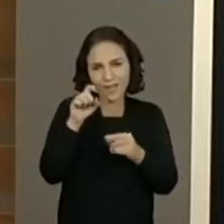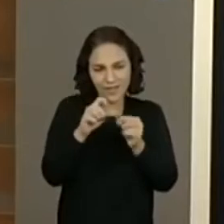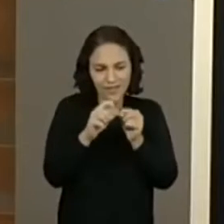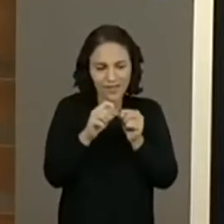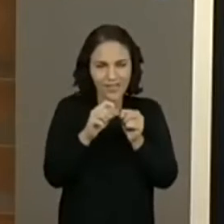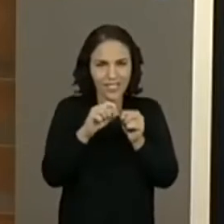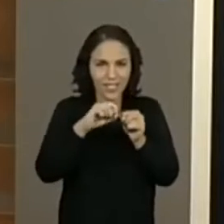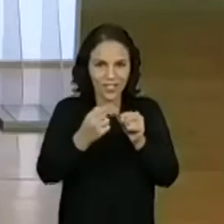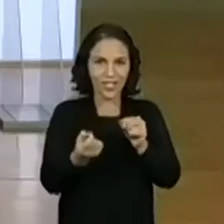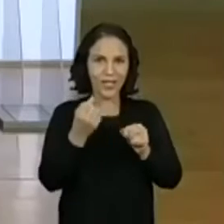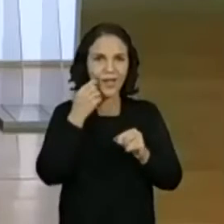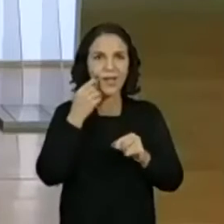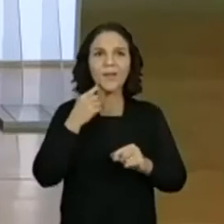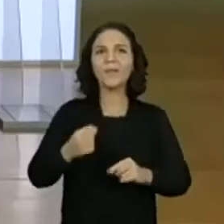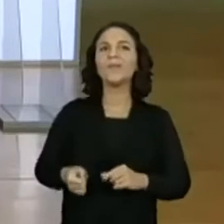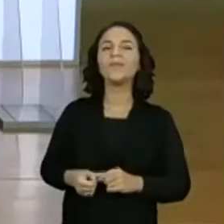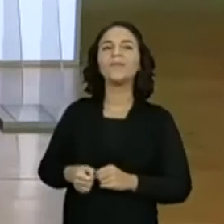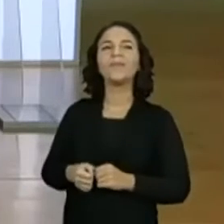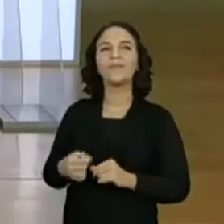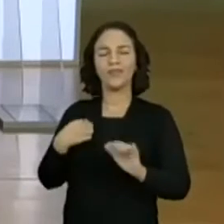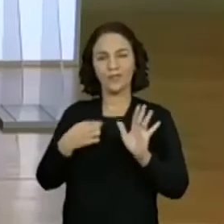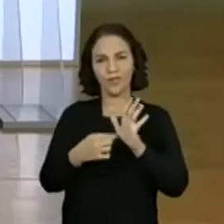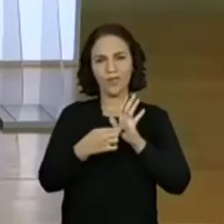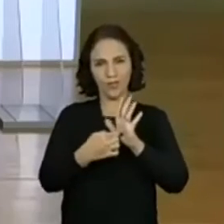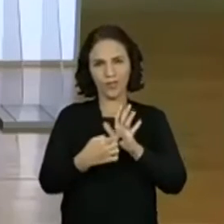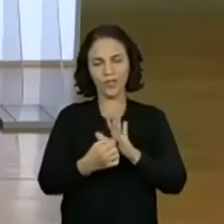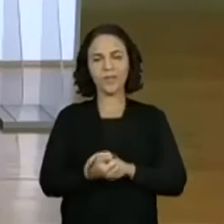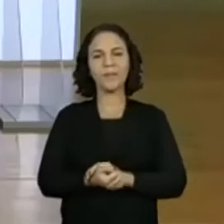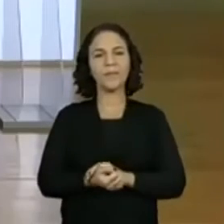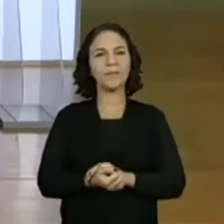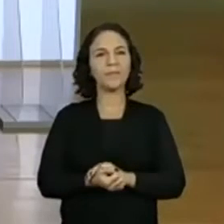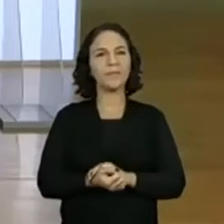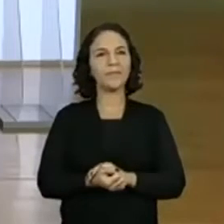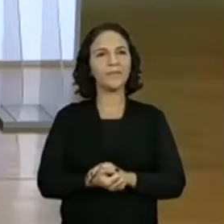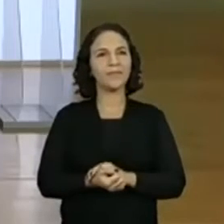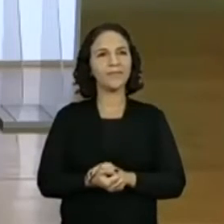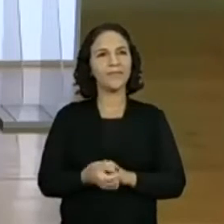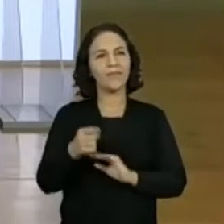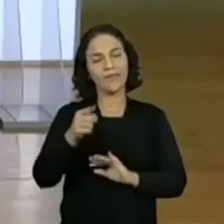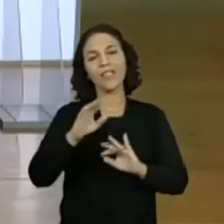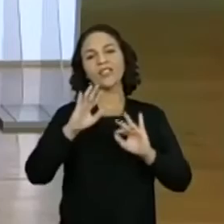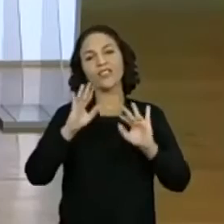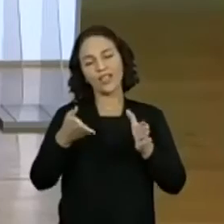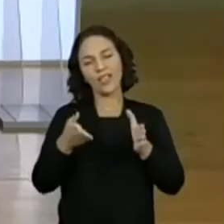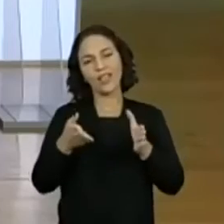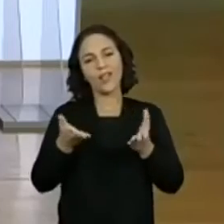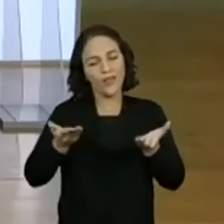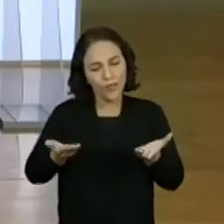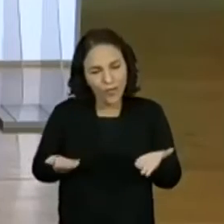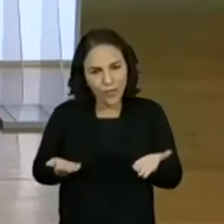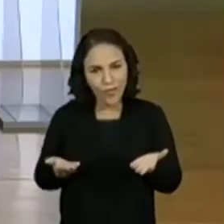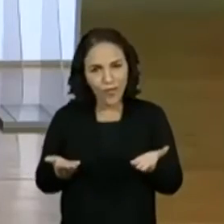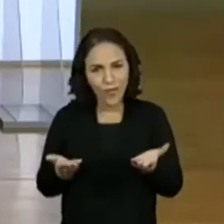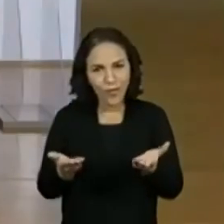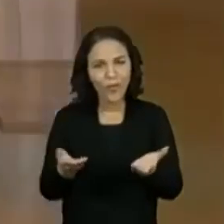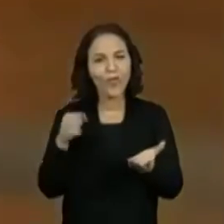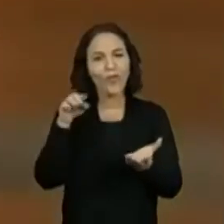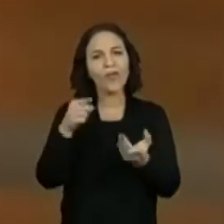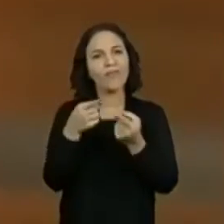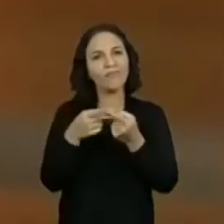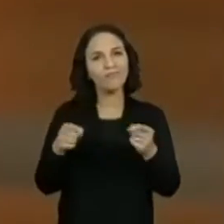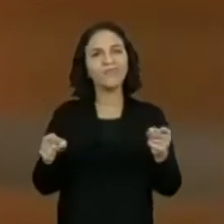assim, olha. Deixa eu mostrar essa espiga de milho aqui. Foi assada justamente para essa aula, olha.